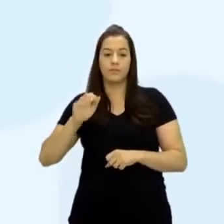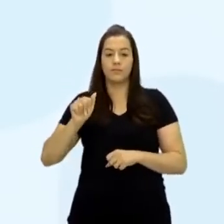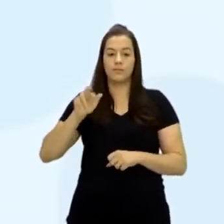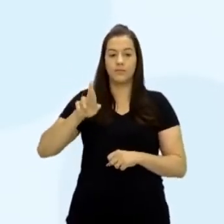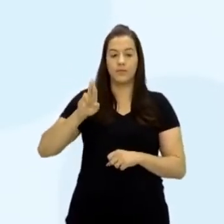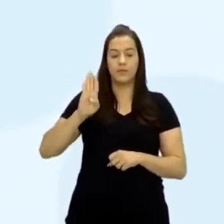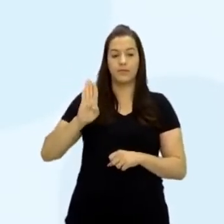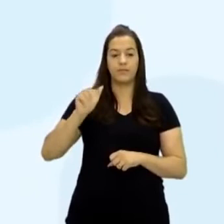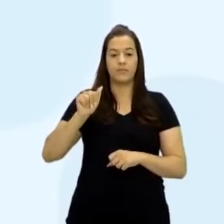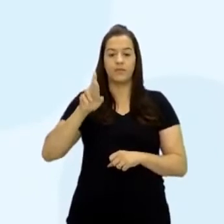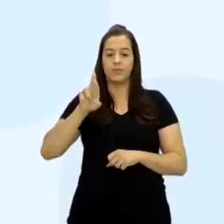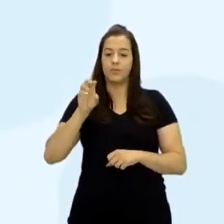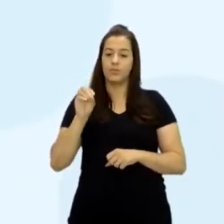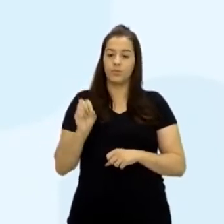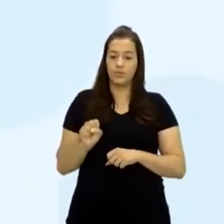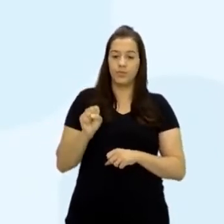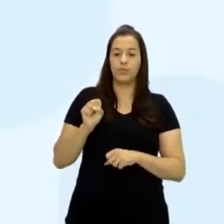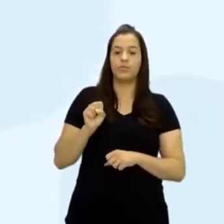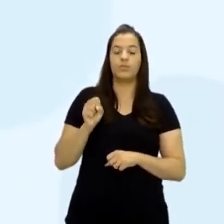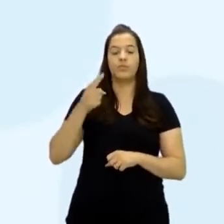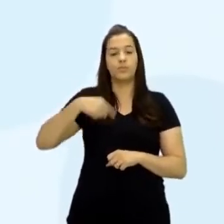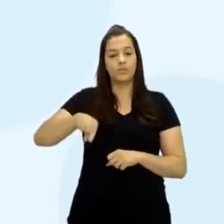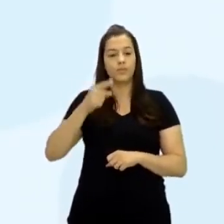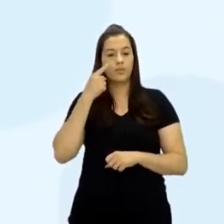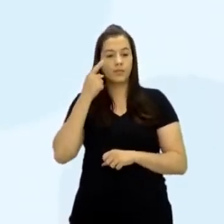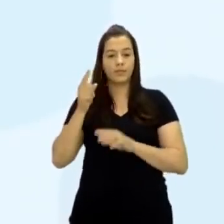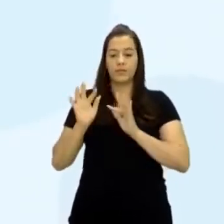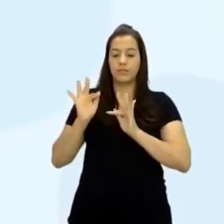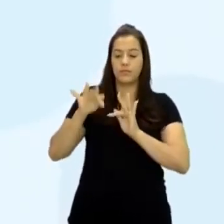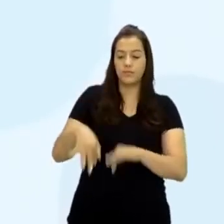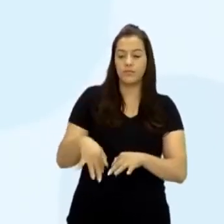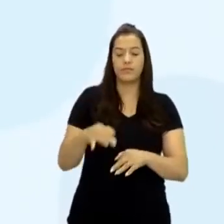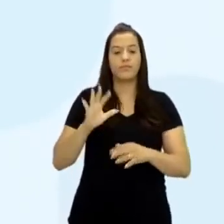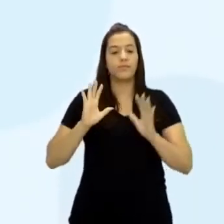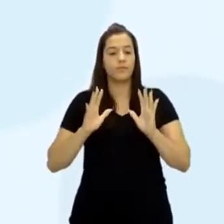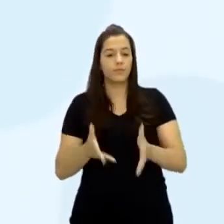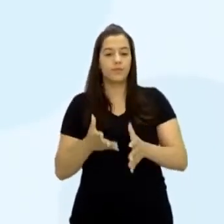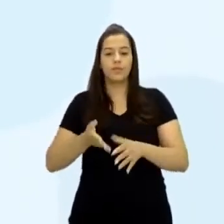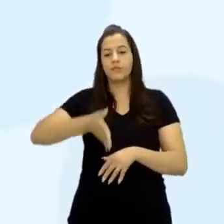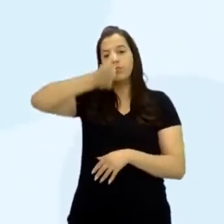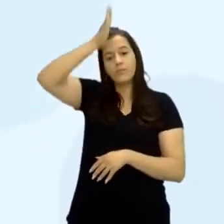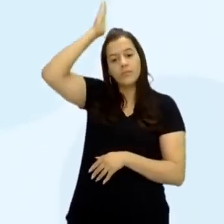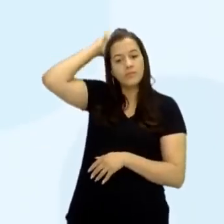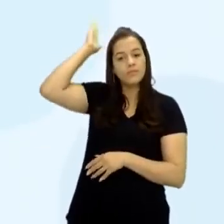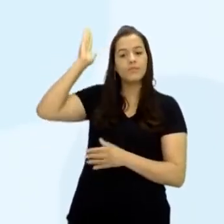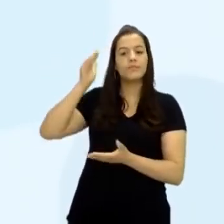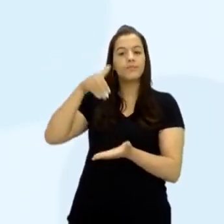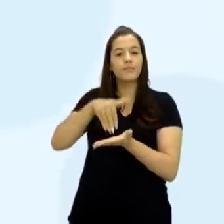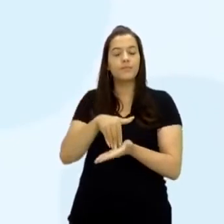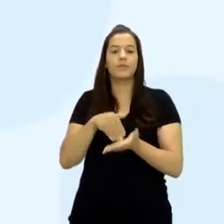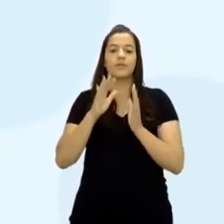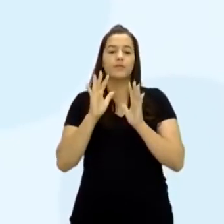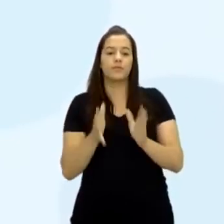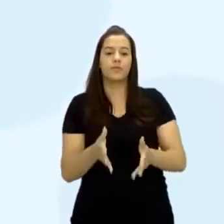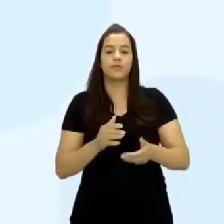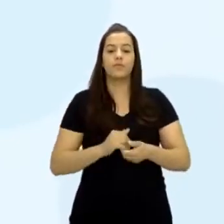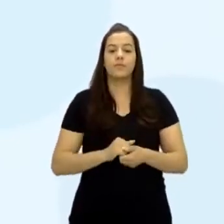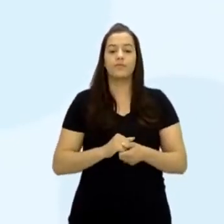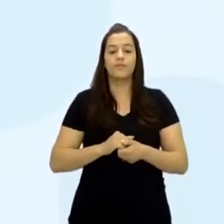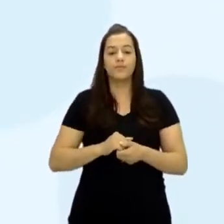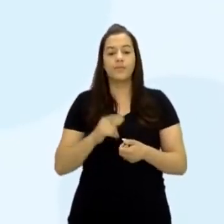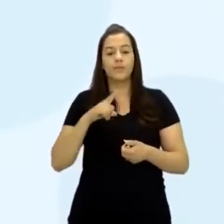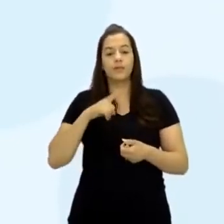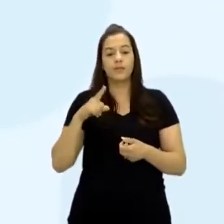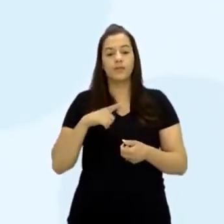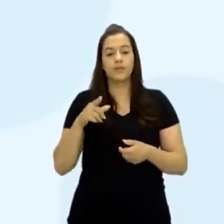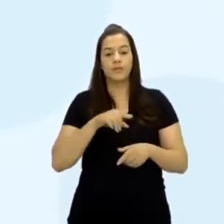A invasão dos povos bárbaros. Então, finalzinho lá, finalzão lá do Império Romano, o Império Romano estava muito grande. E, na realidade, sim,